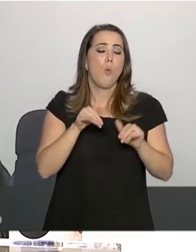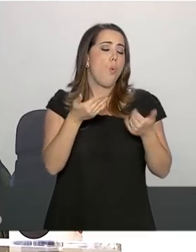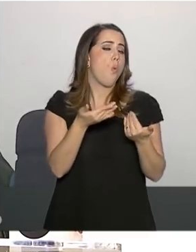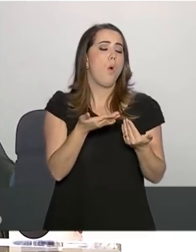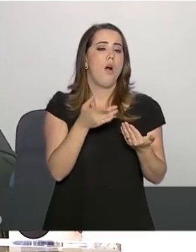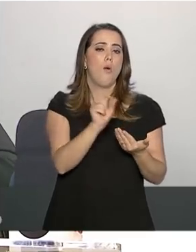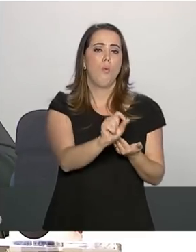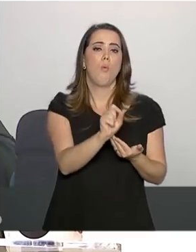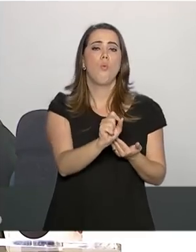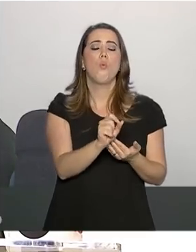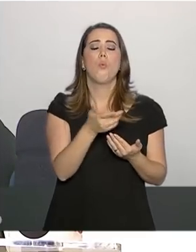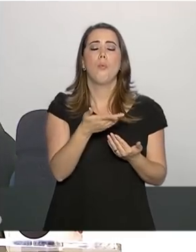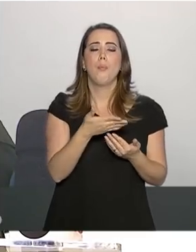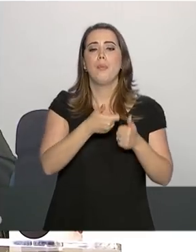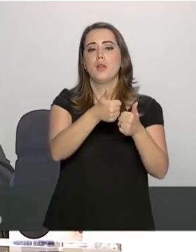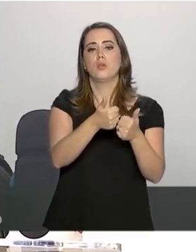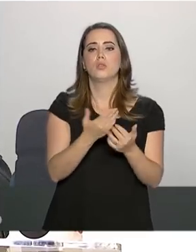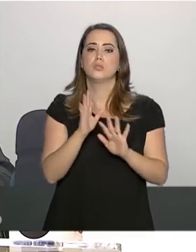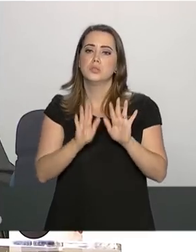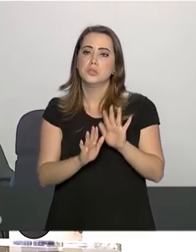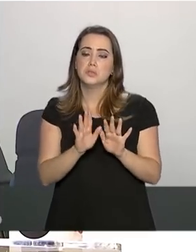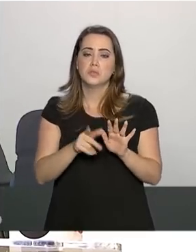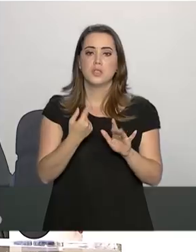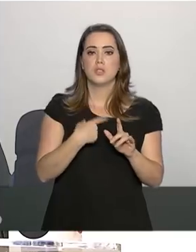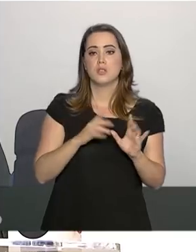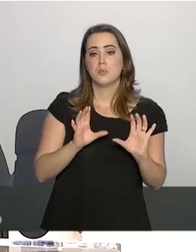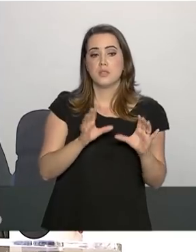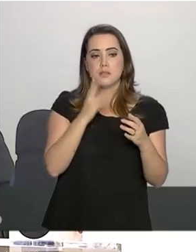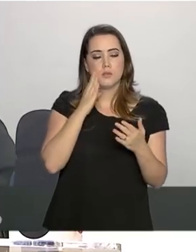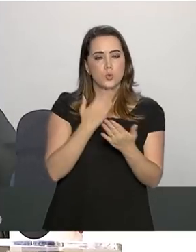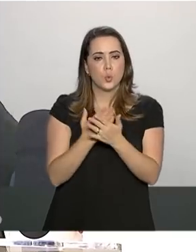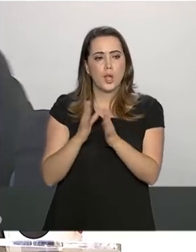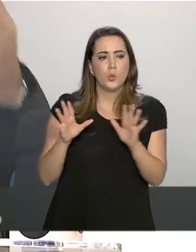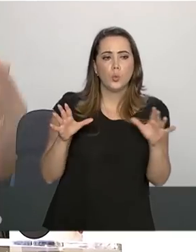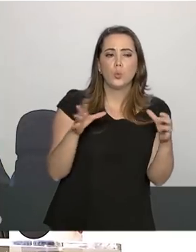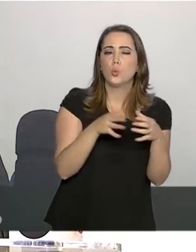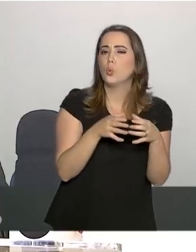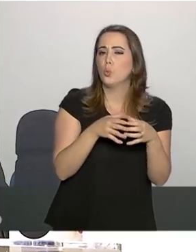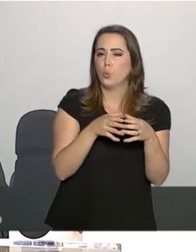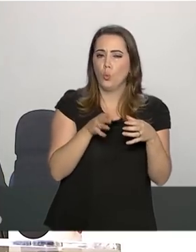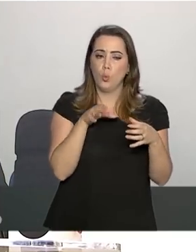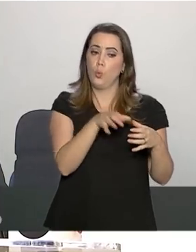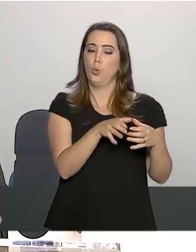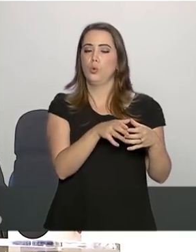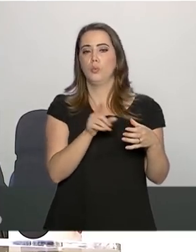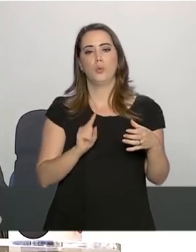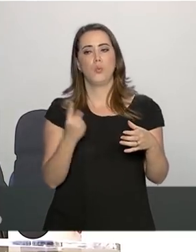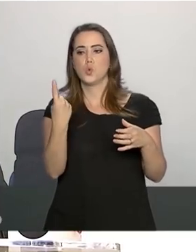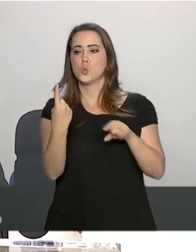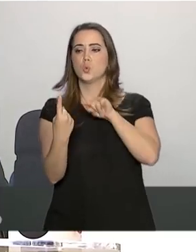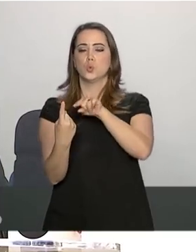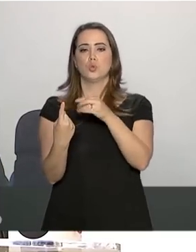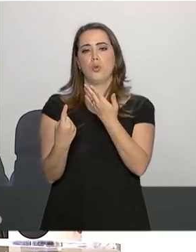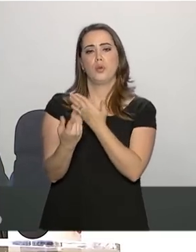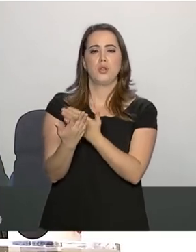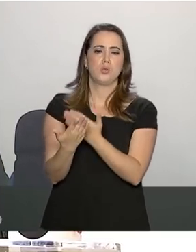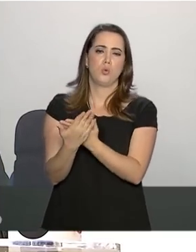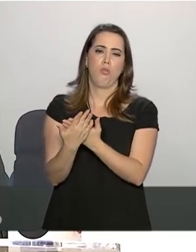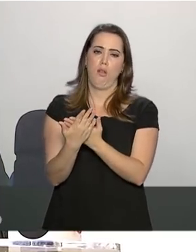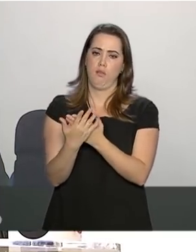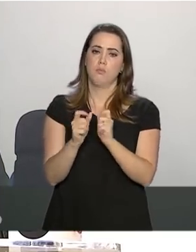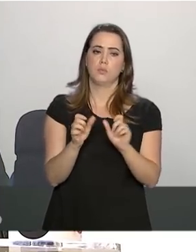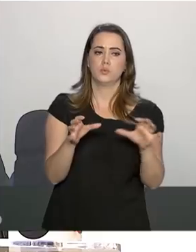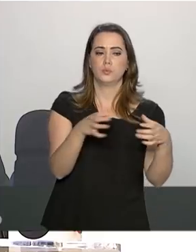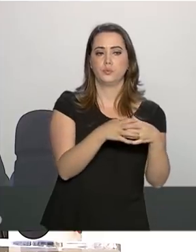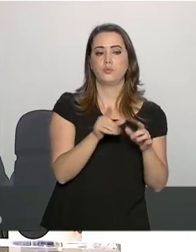conjunto, sobe um, desce outro, de forma a proporcionar a melhoria do estado-geral do presidente. Porque esse indício de quadro